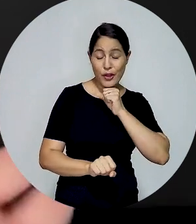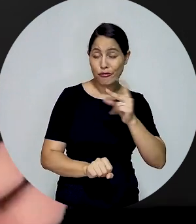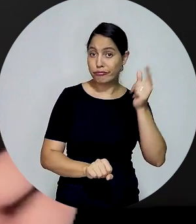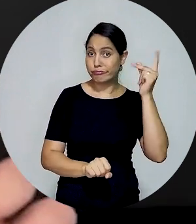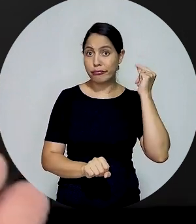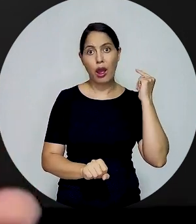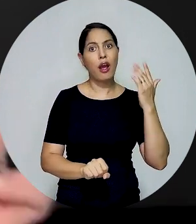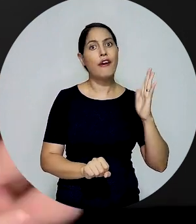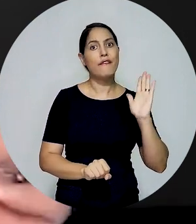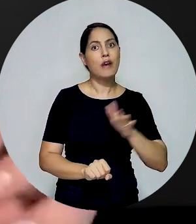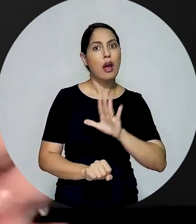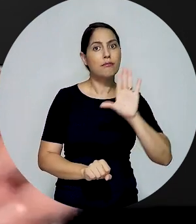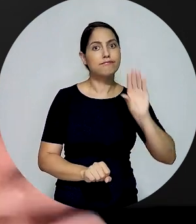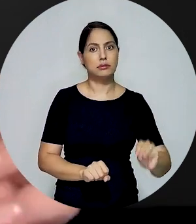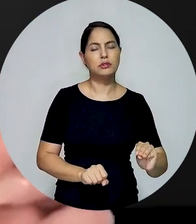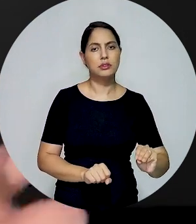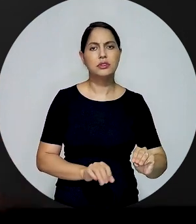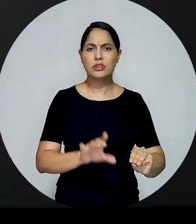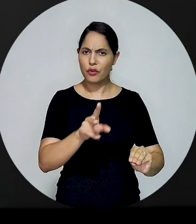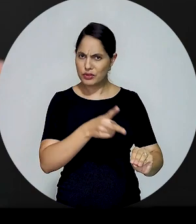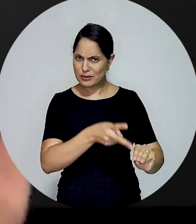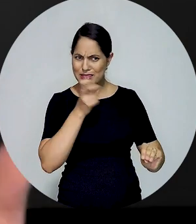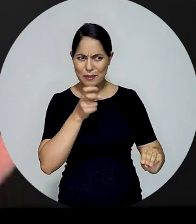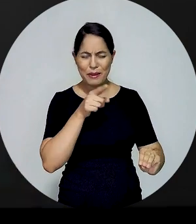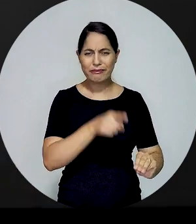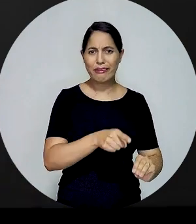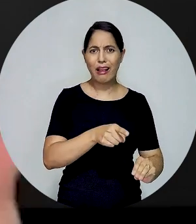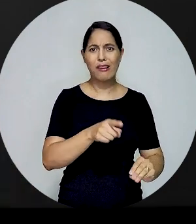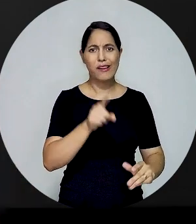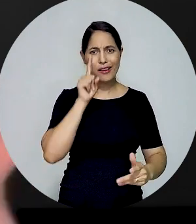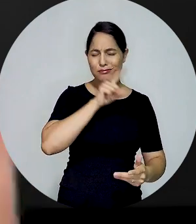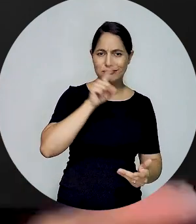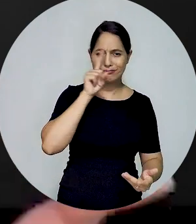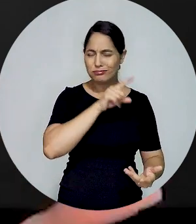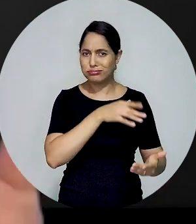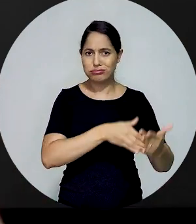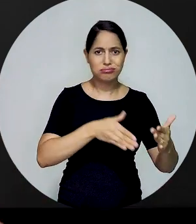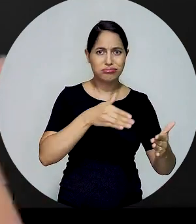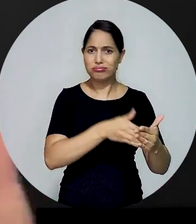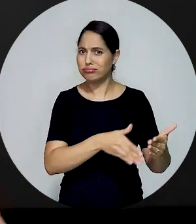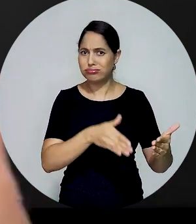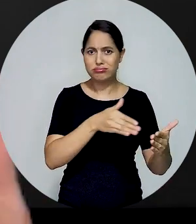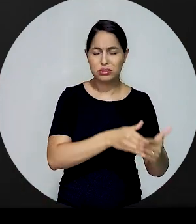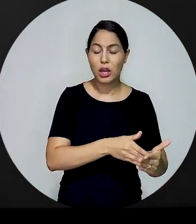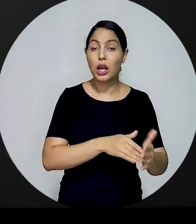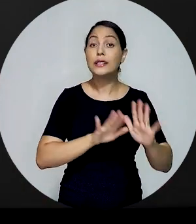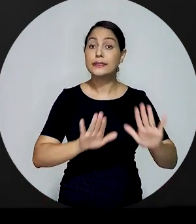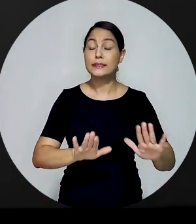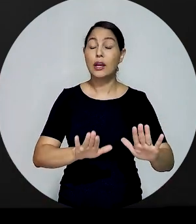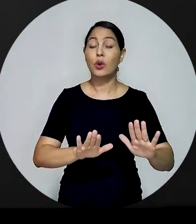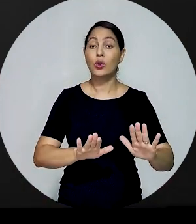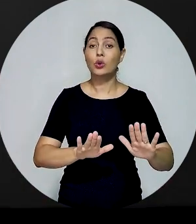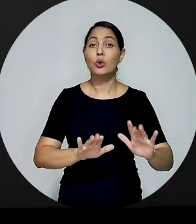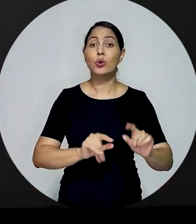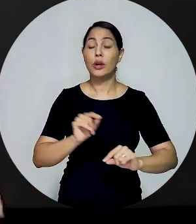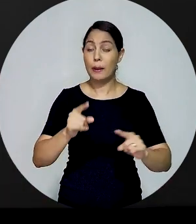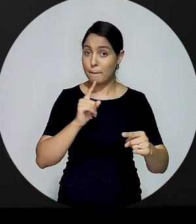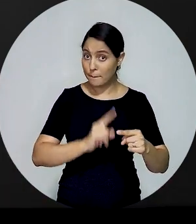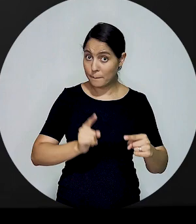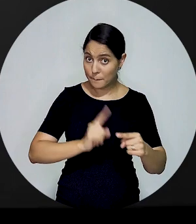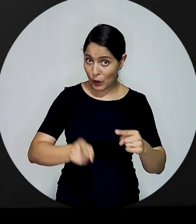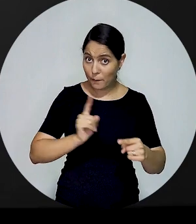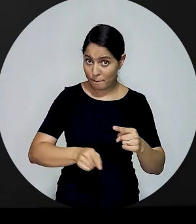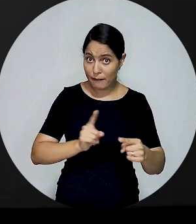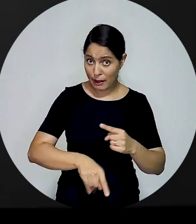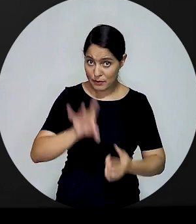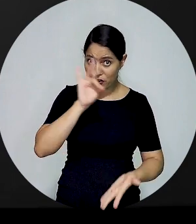saindo do ar. Quem está utilizando ele pode perceber pioras e mais dificuldade na utilização. Então, é importante,